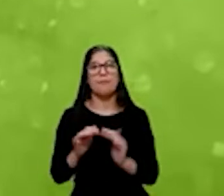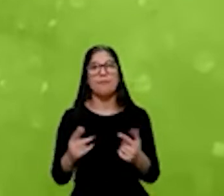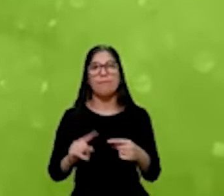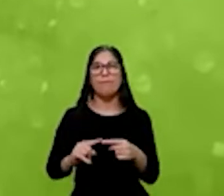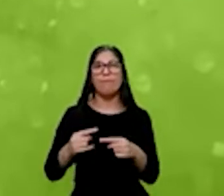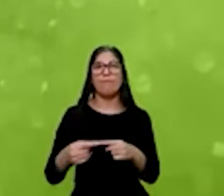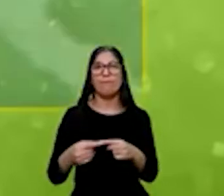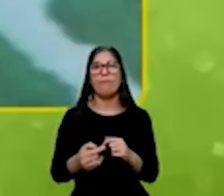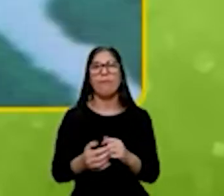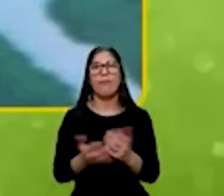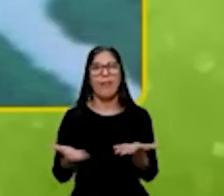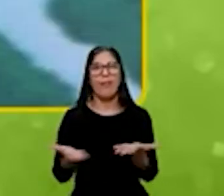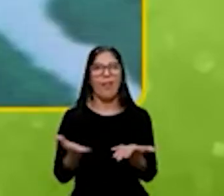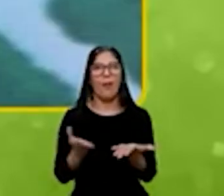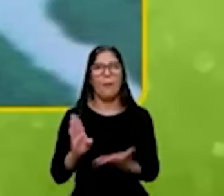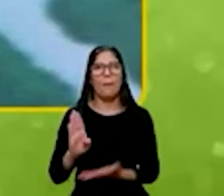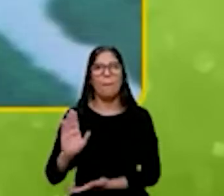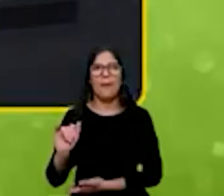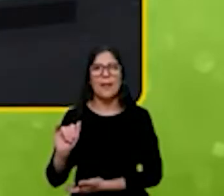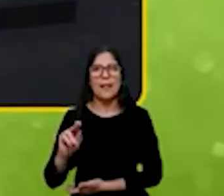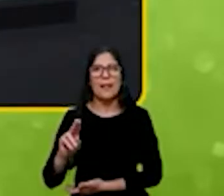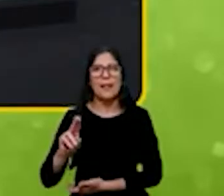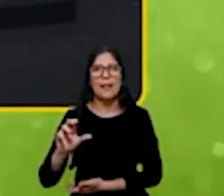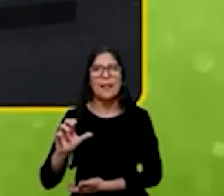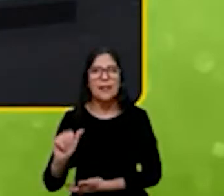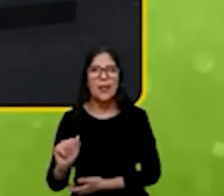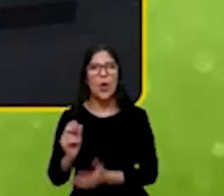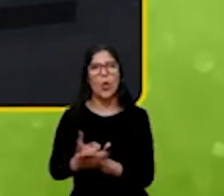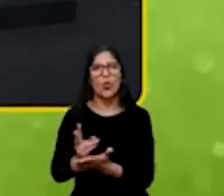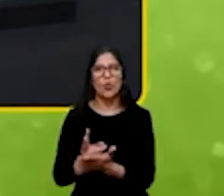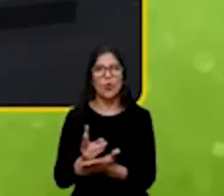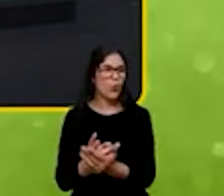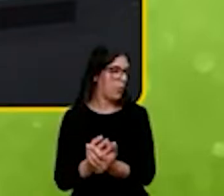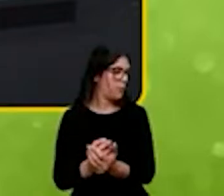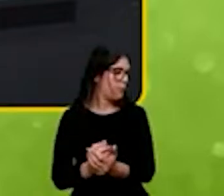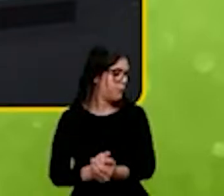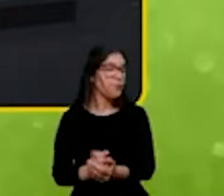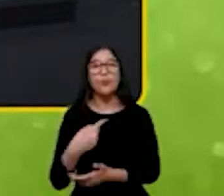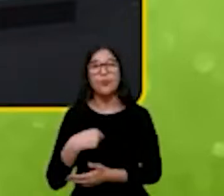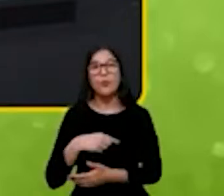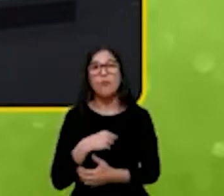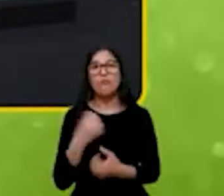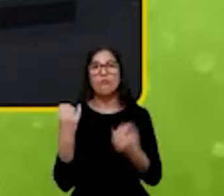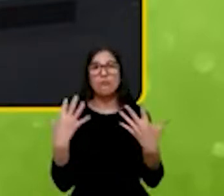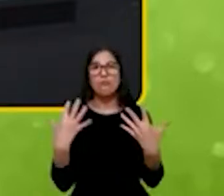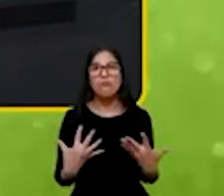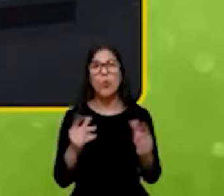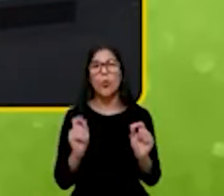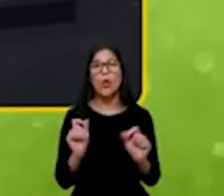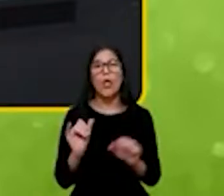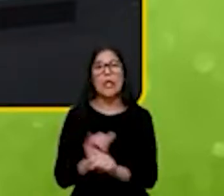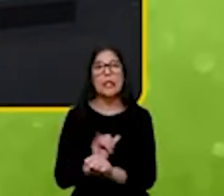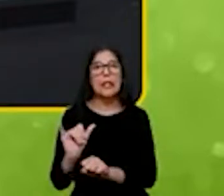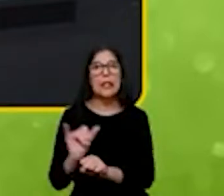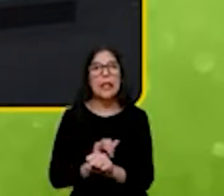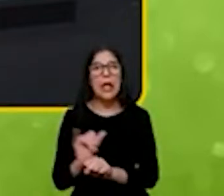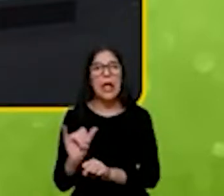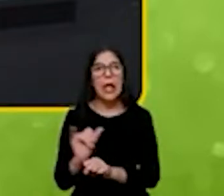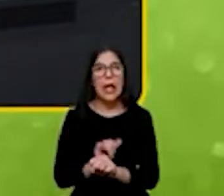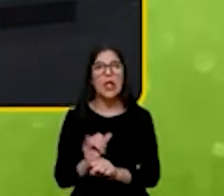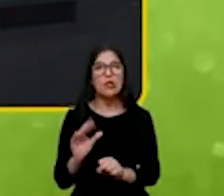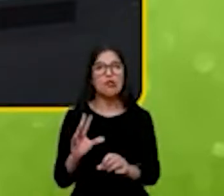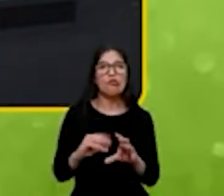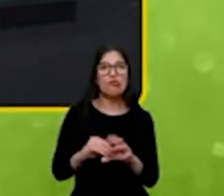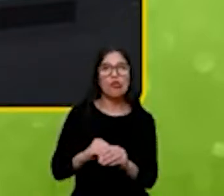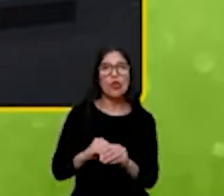bola para a Bianca, para a gente ir para a próxima etapa, onde a gente vai comentar qual é a nossa estratégia, aí sim, dentro da